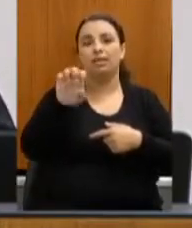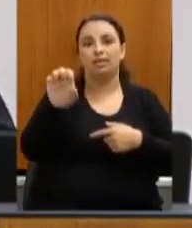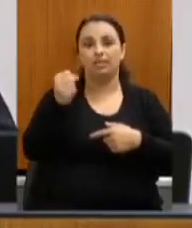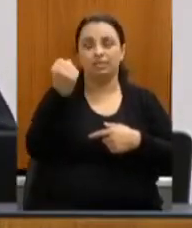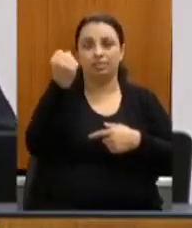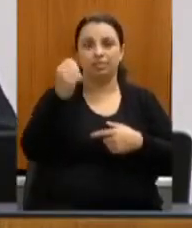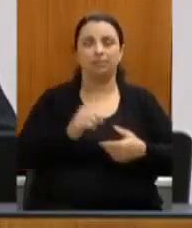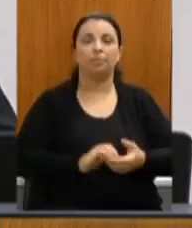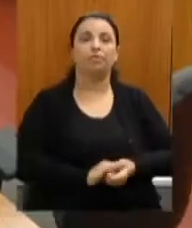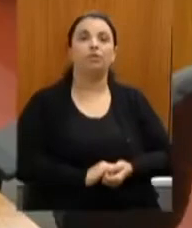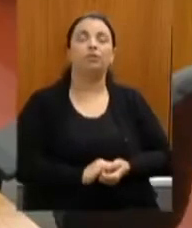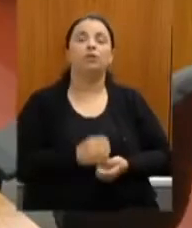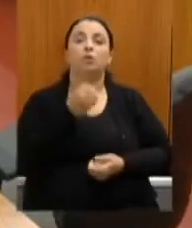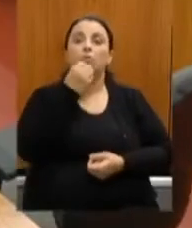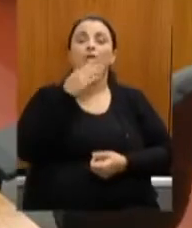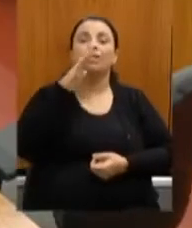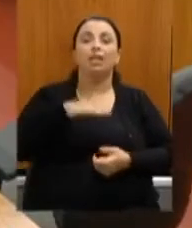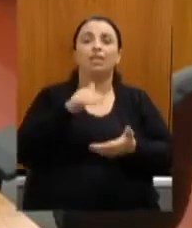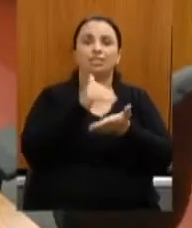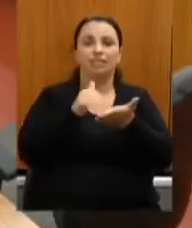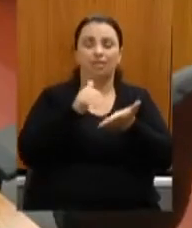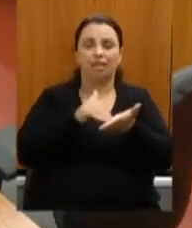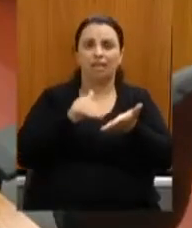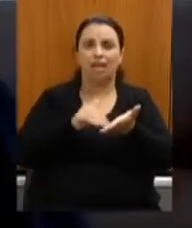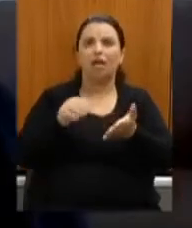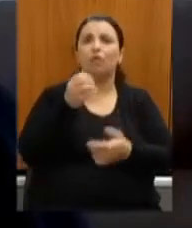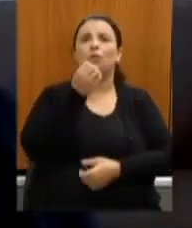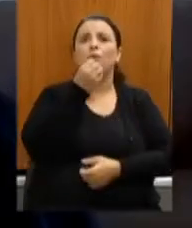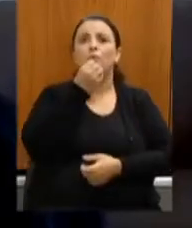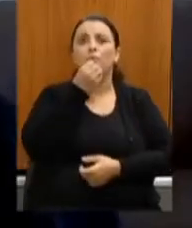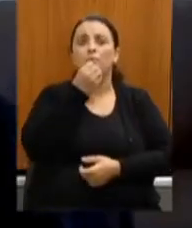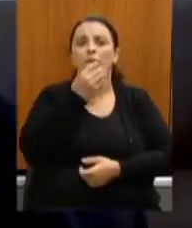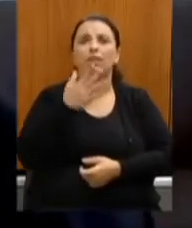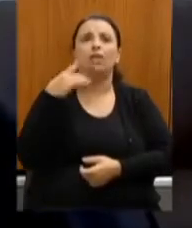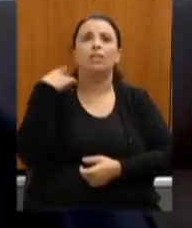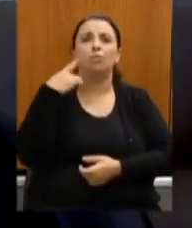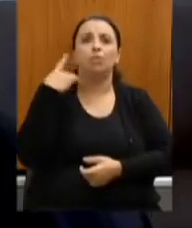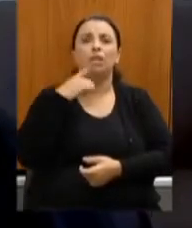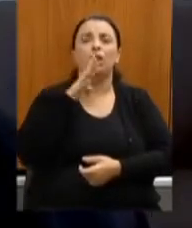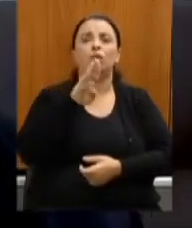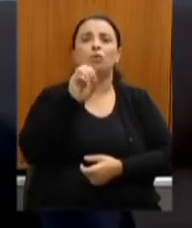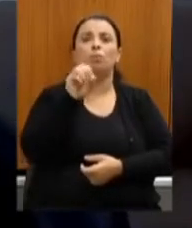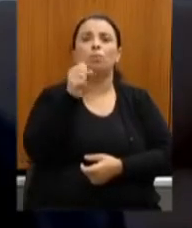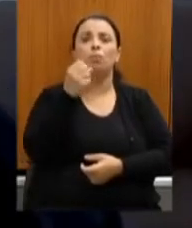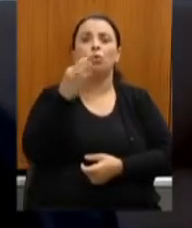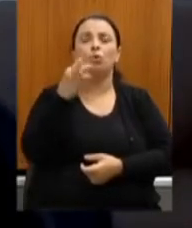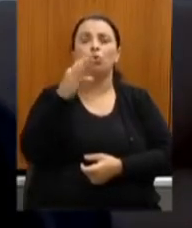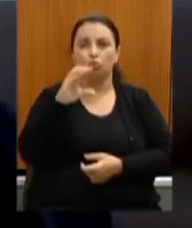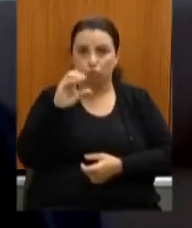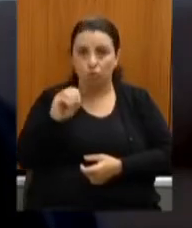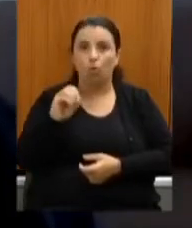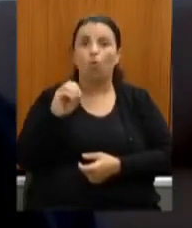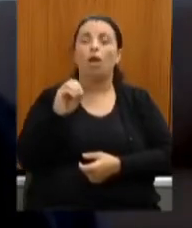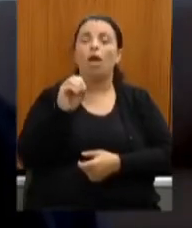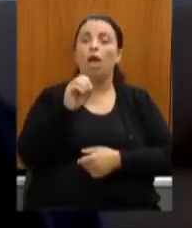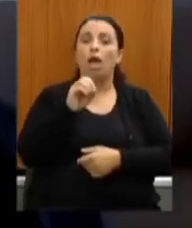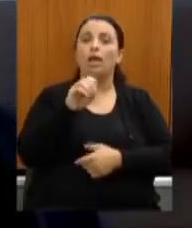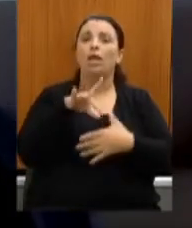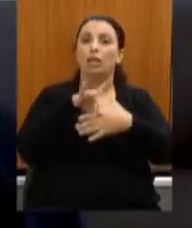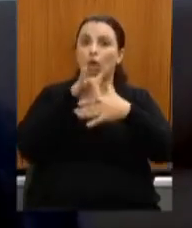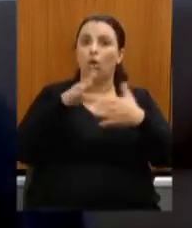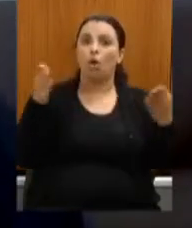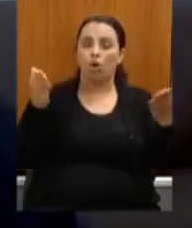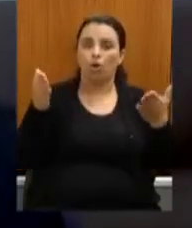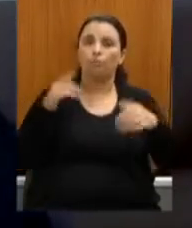boa tarde secretário boa tarde deputado bolso que nos preside nesse momento demais deputados